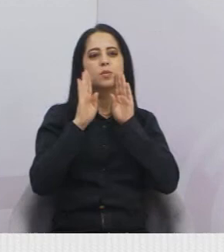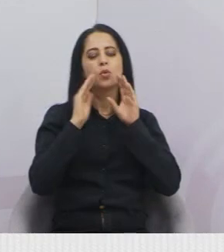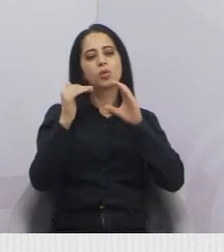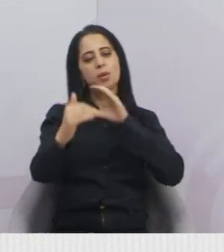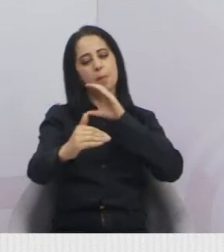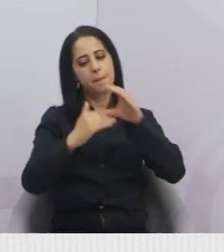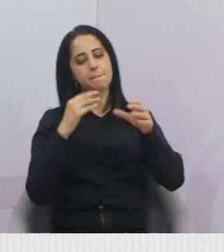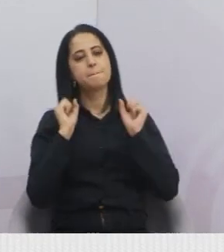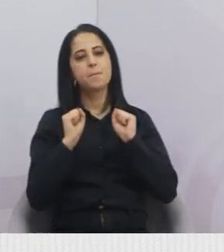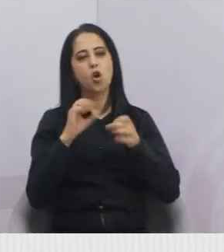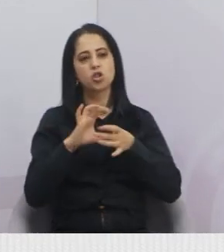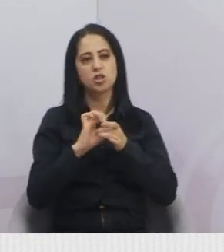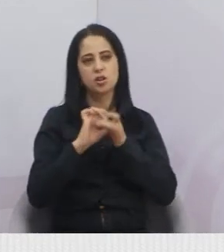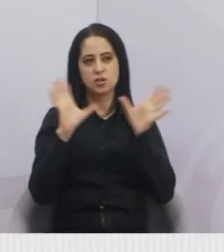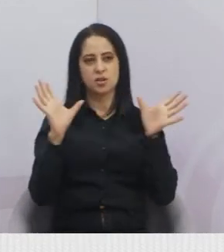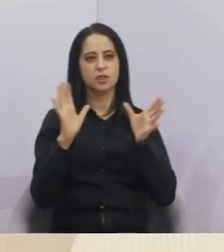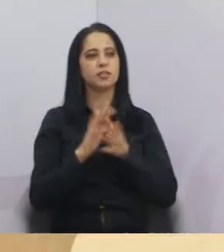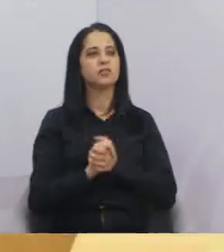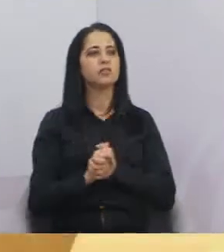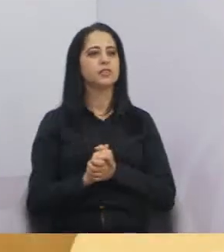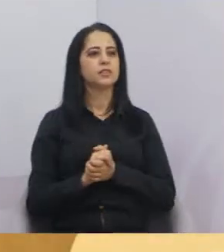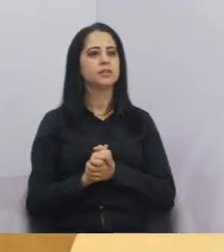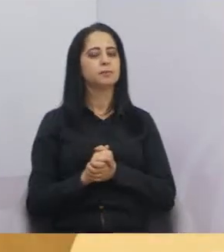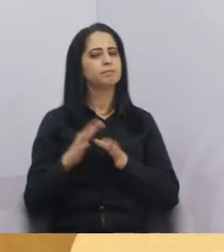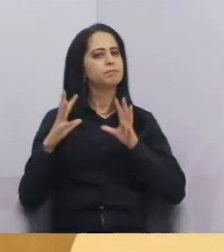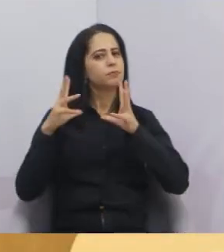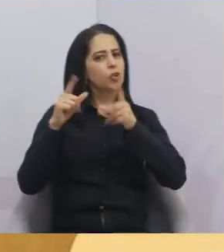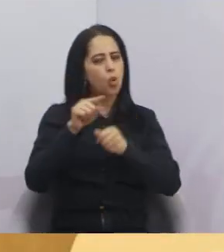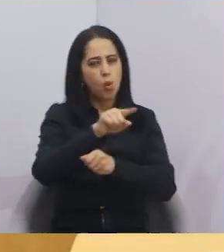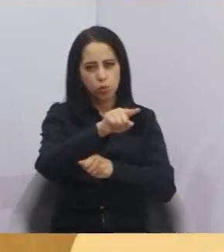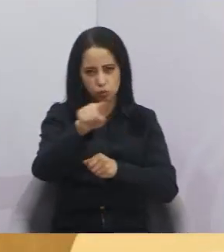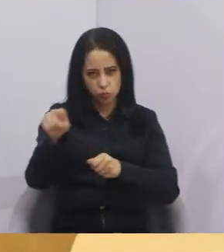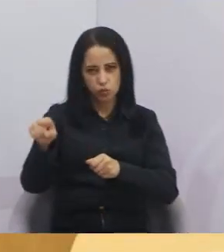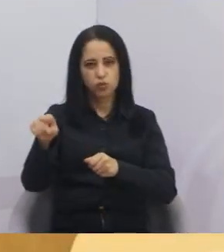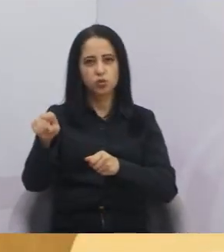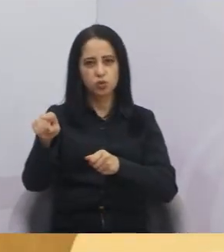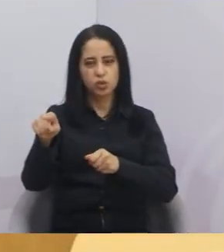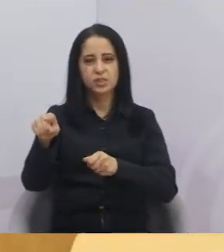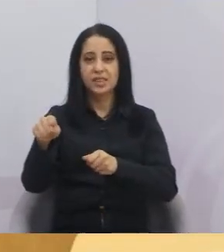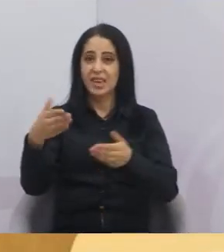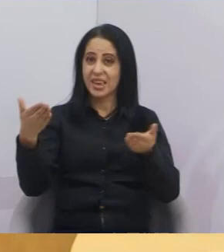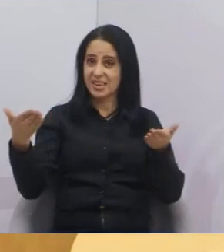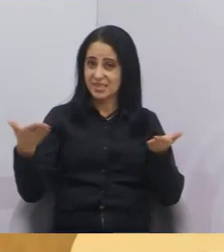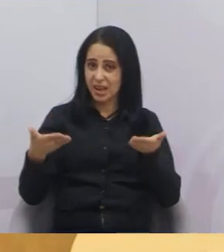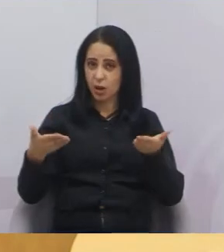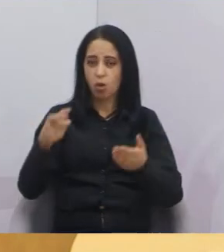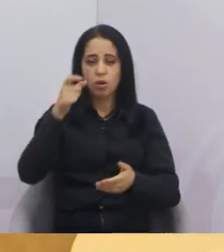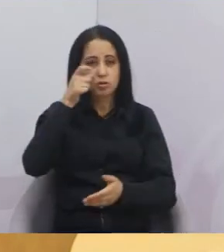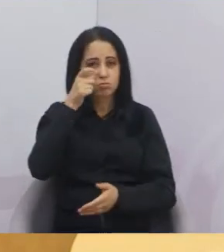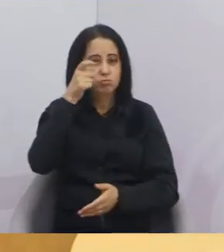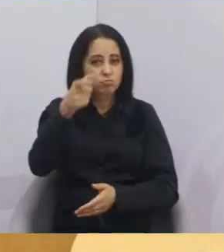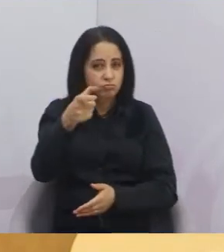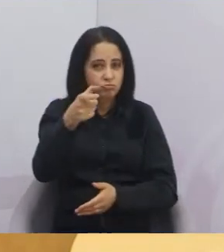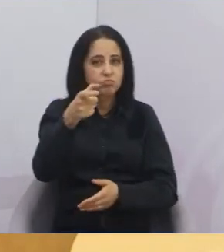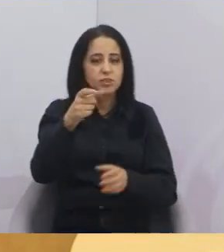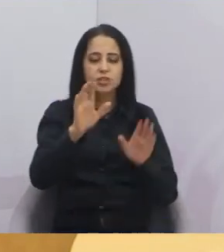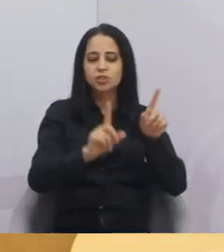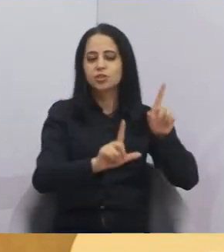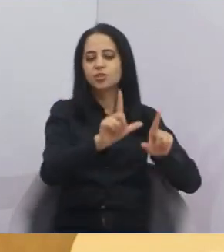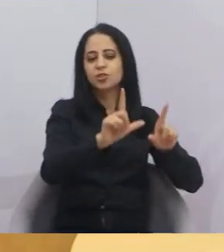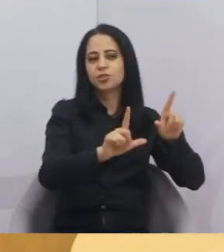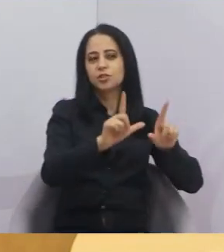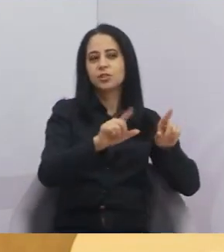Obrigado, Ri. E todos vocês que estão até agora nos assistindo, e a